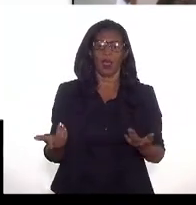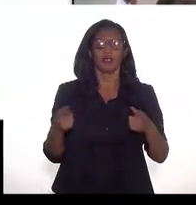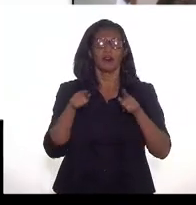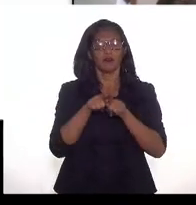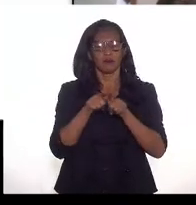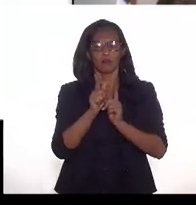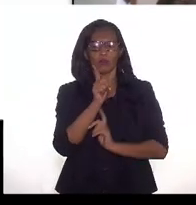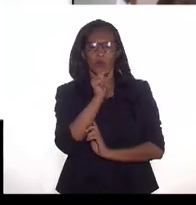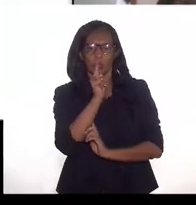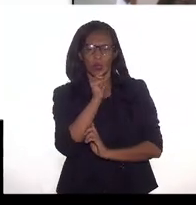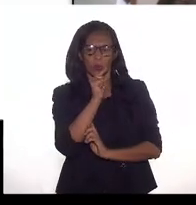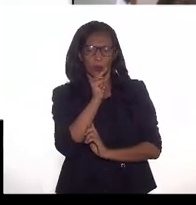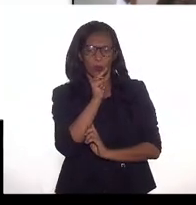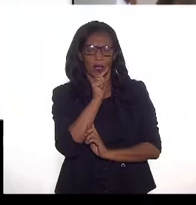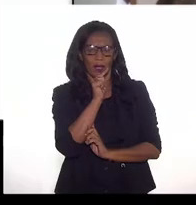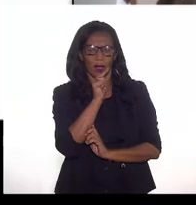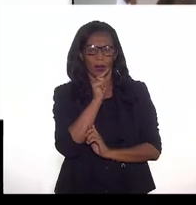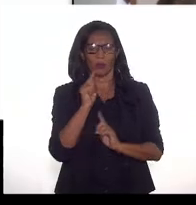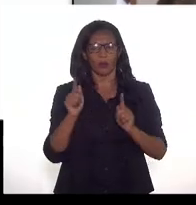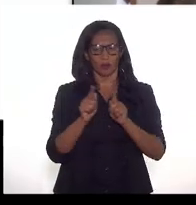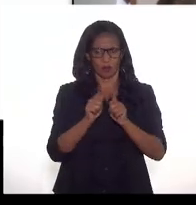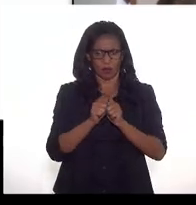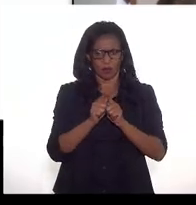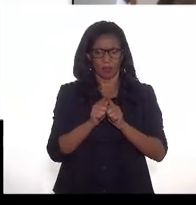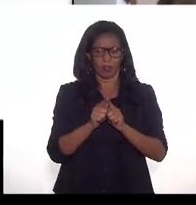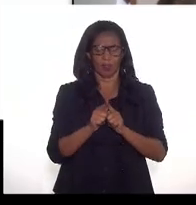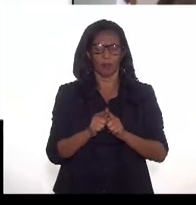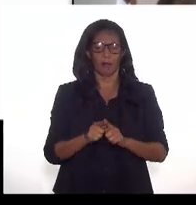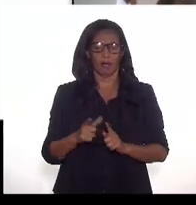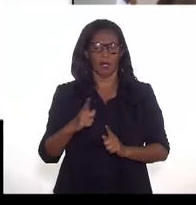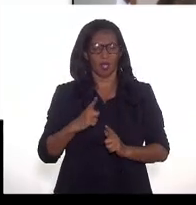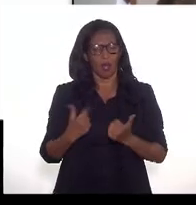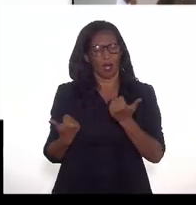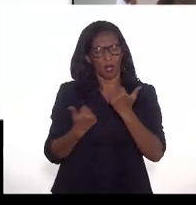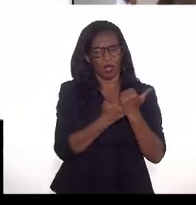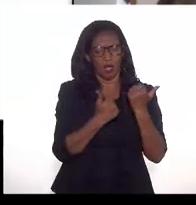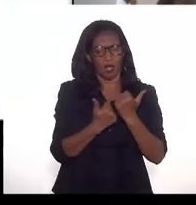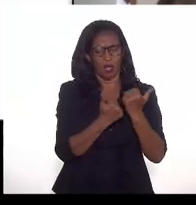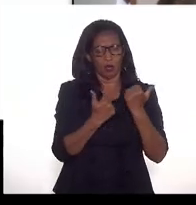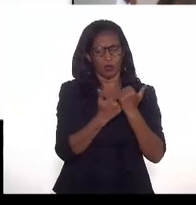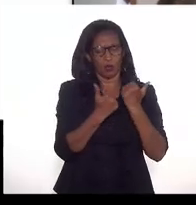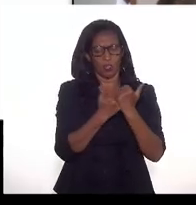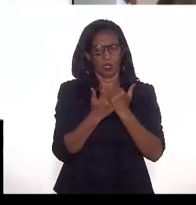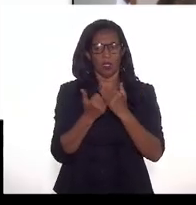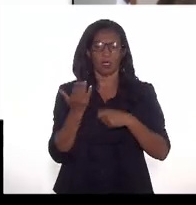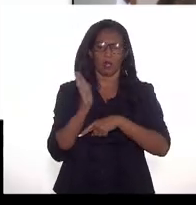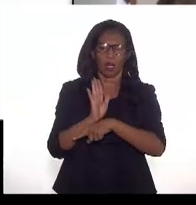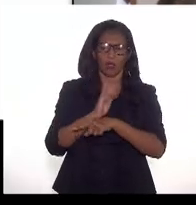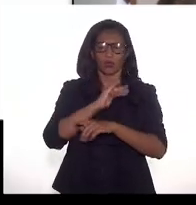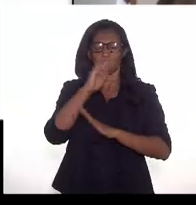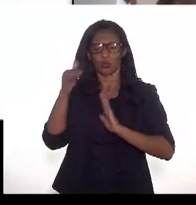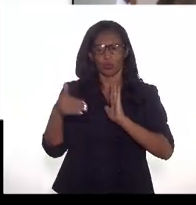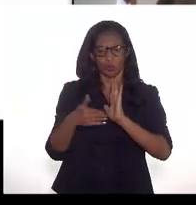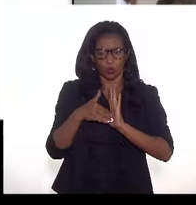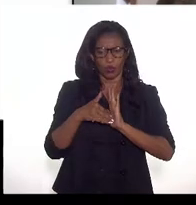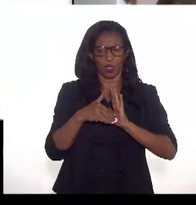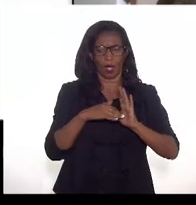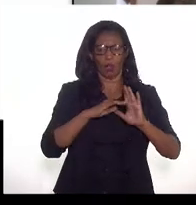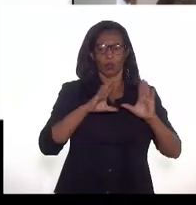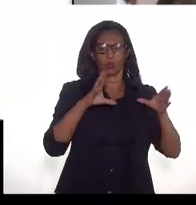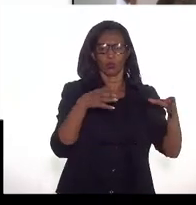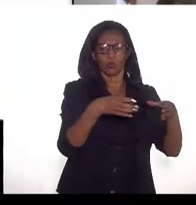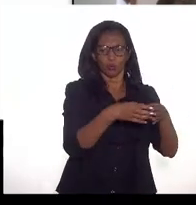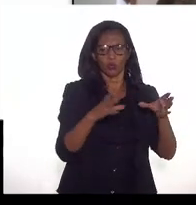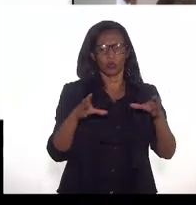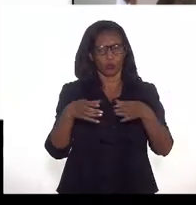água, que tem uma grande eficiência de barrigo. Então, também auxilia na respiração total de reservatórios. Então, esse